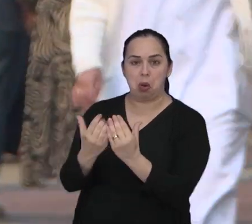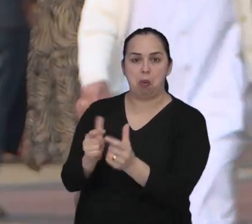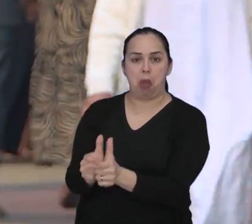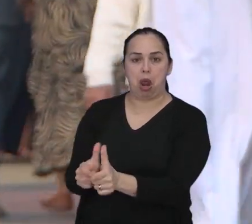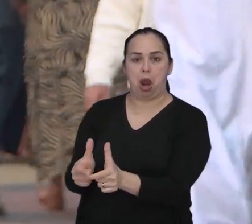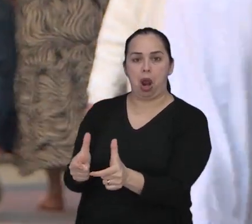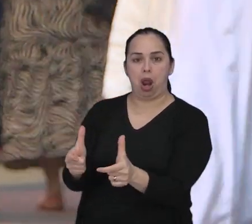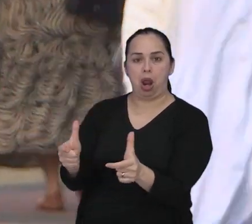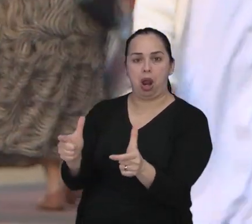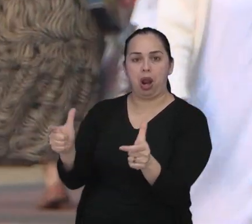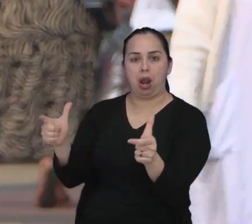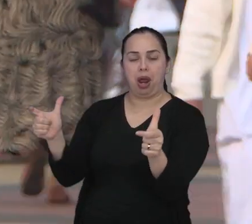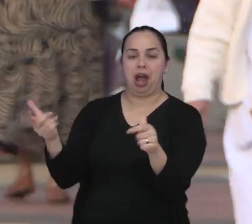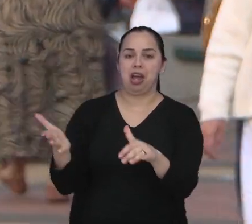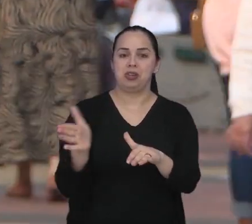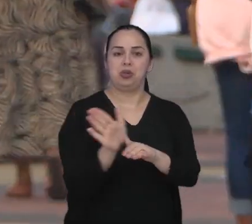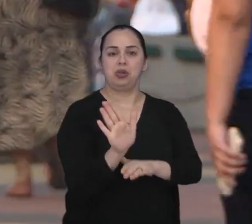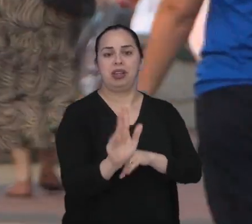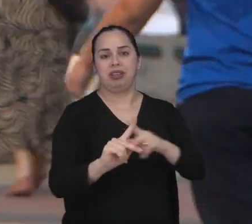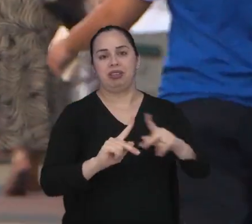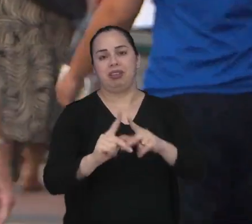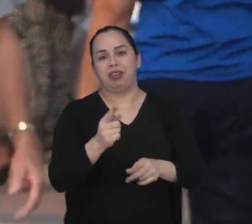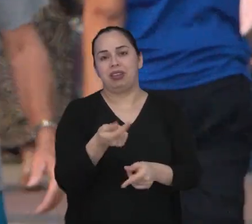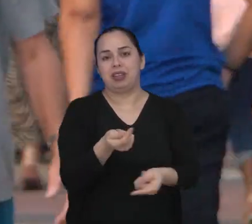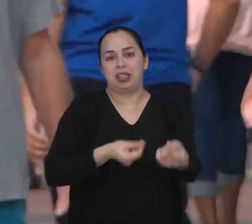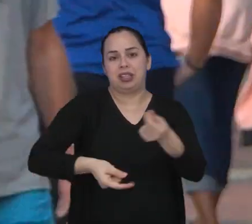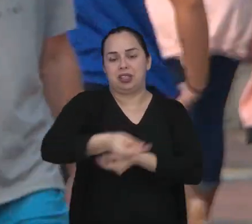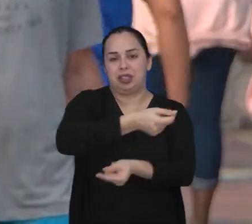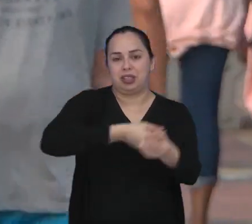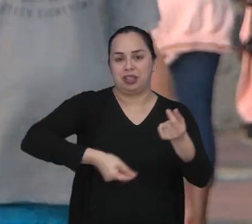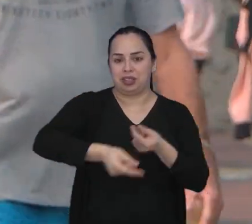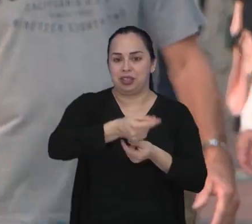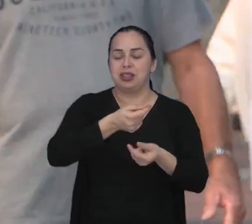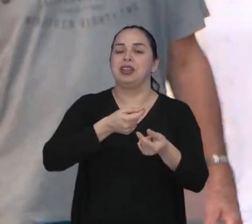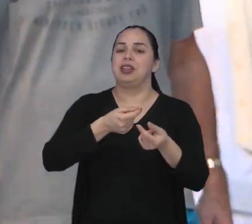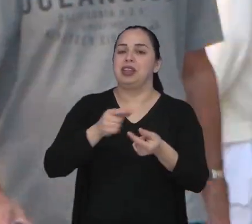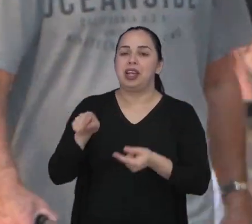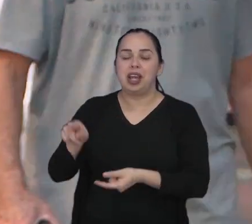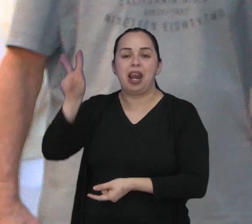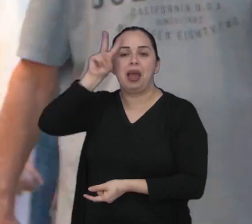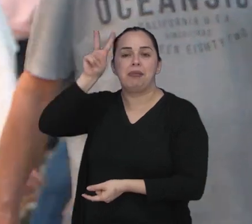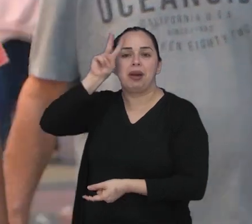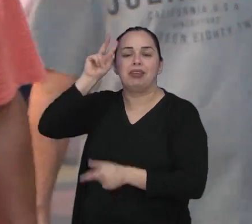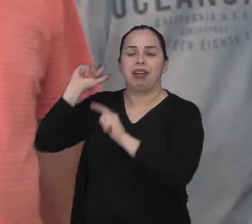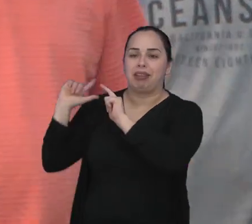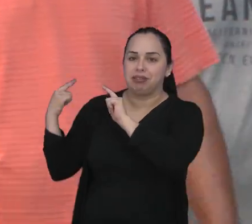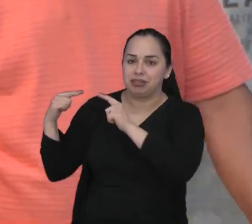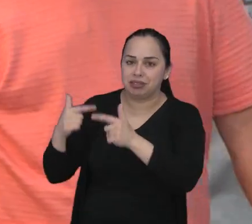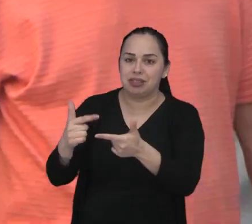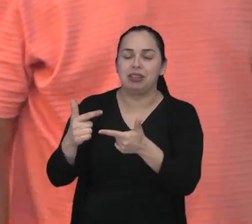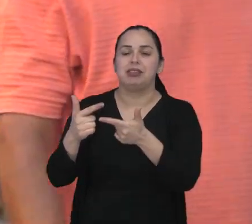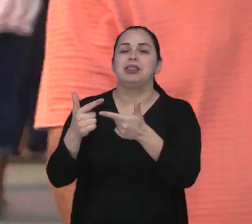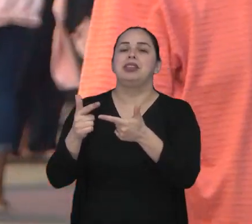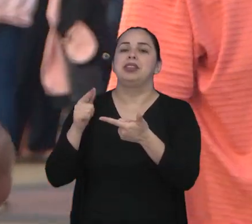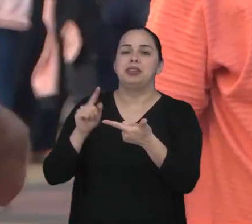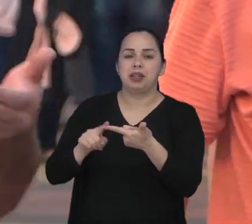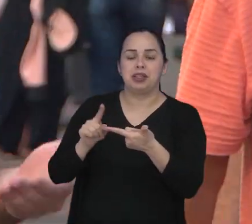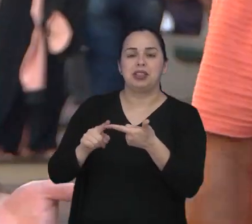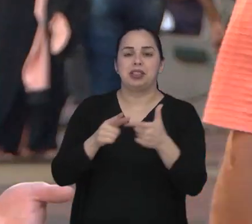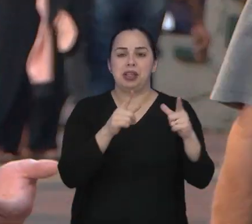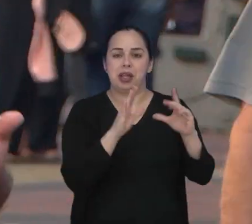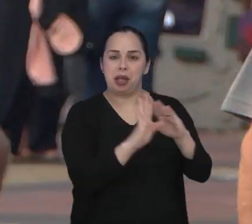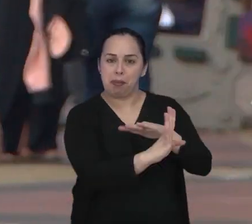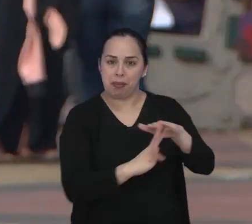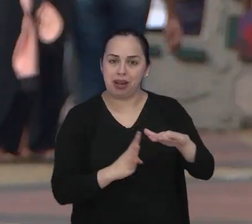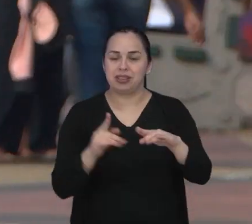contribuindo para o desenvolvimento da economia regional, fortalecendo as raízes culturais e preservando o vínculo social entre